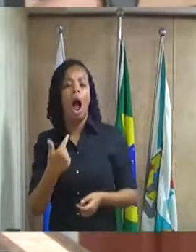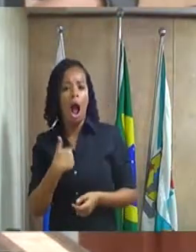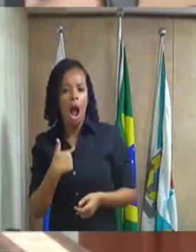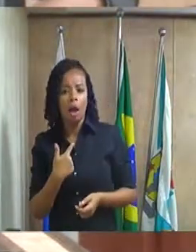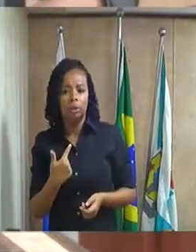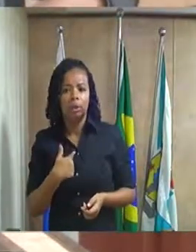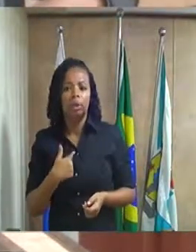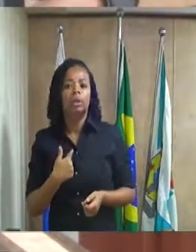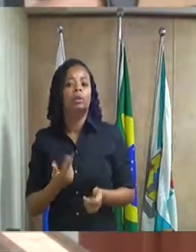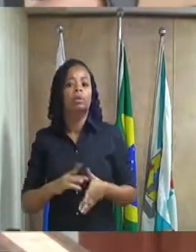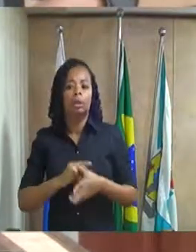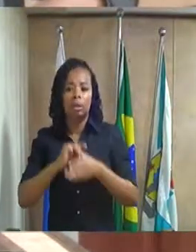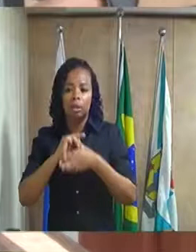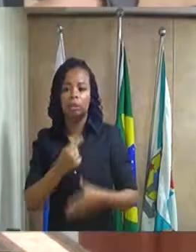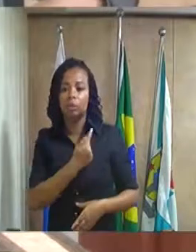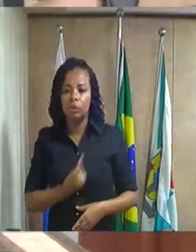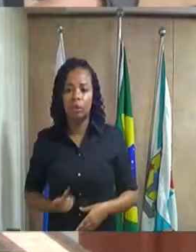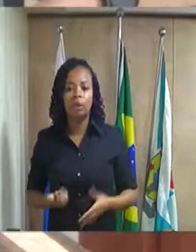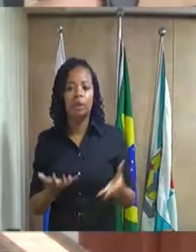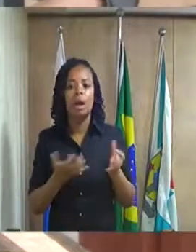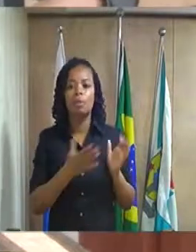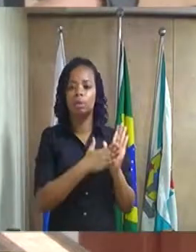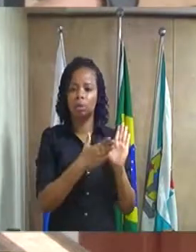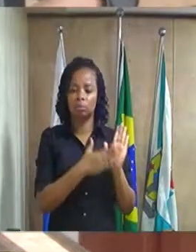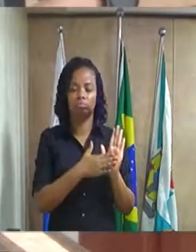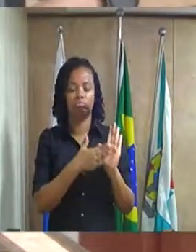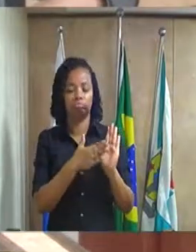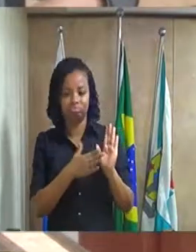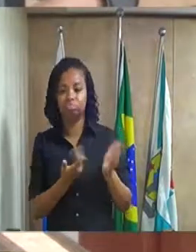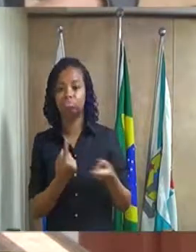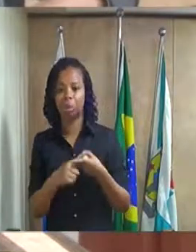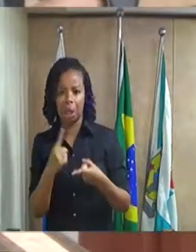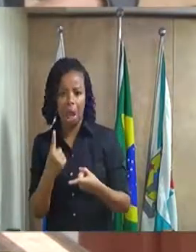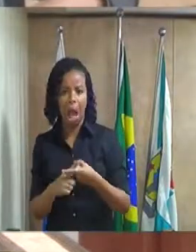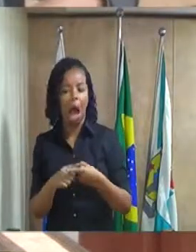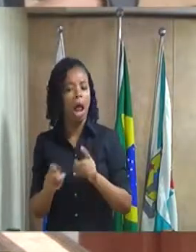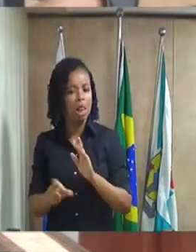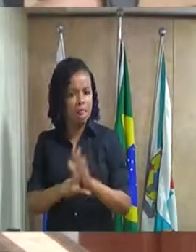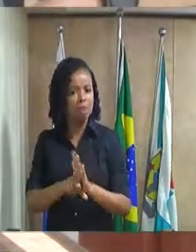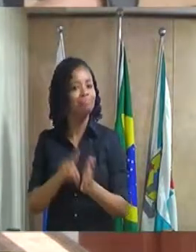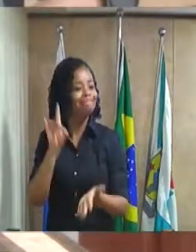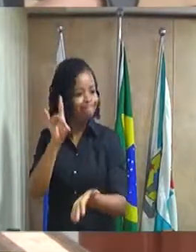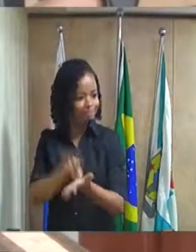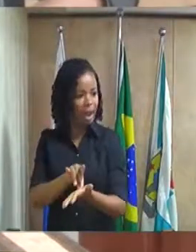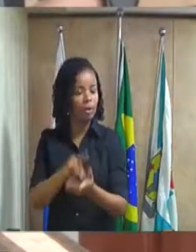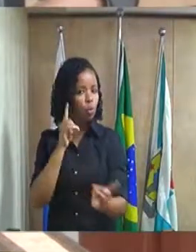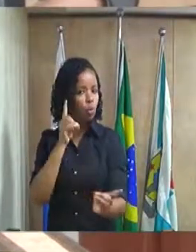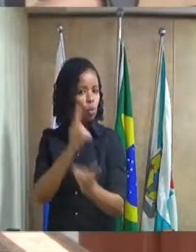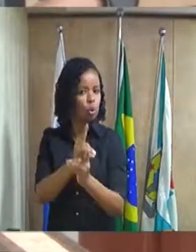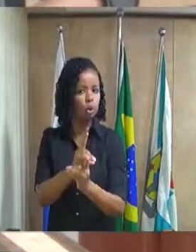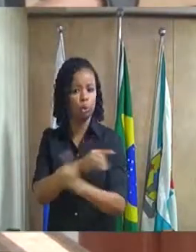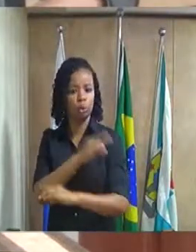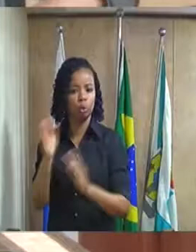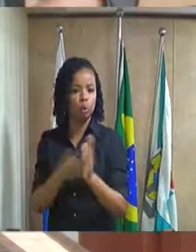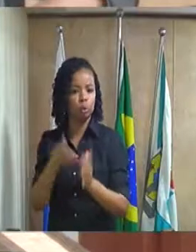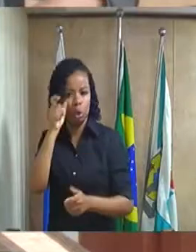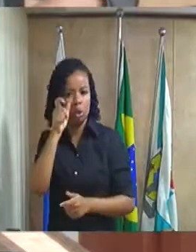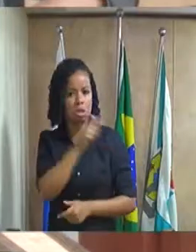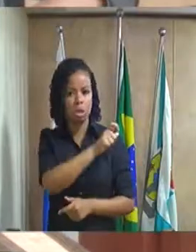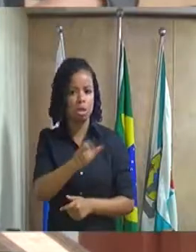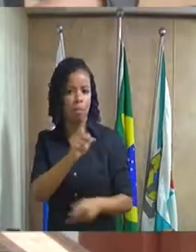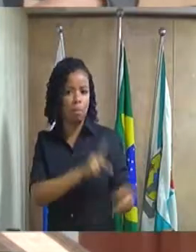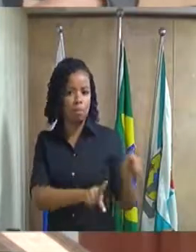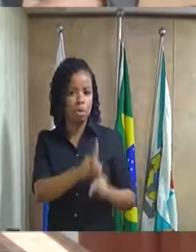como líder de governo, parabenizar Vossa Excelência, porque é uma lei que realmente vai ao encontro de todos os interesses, interesses da